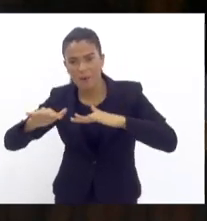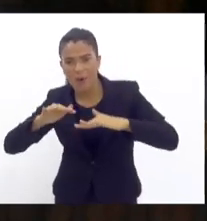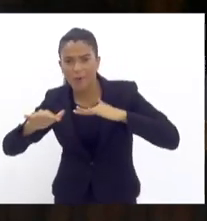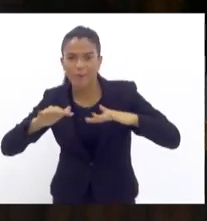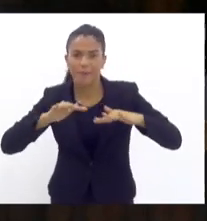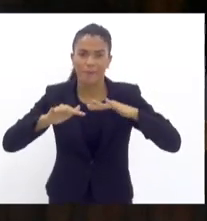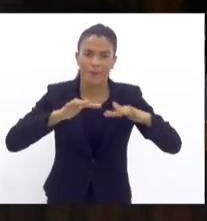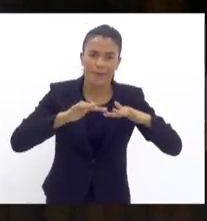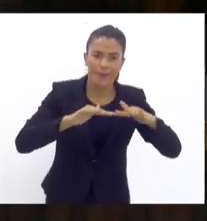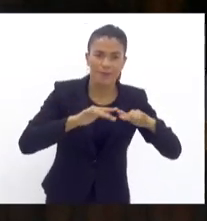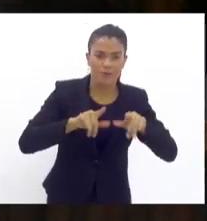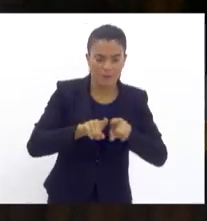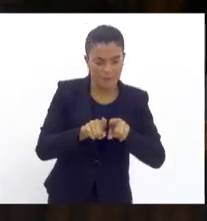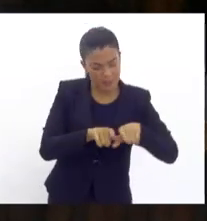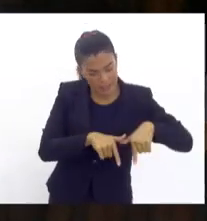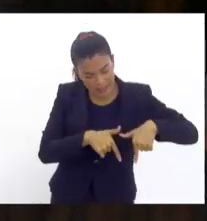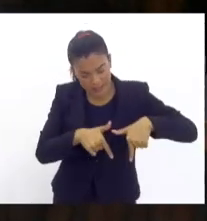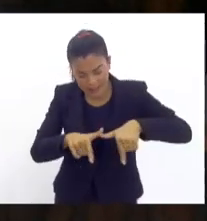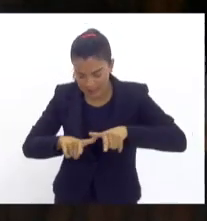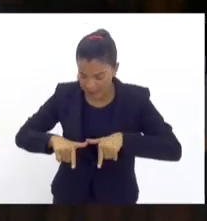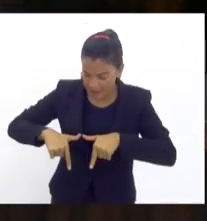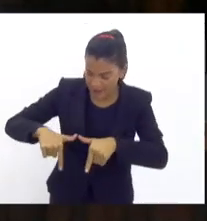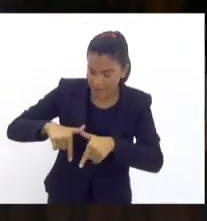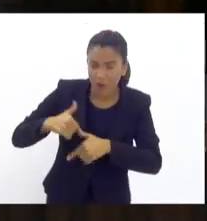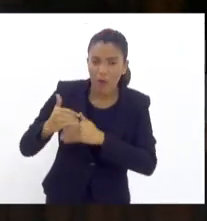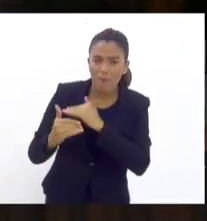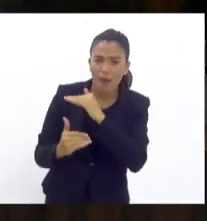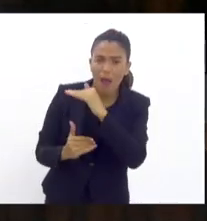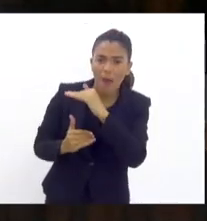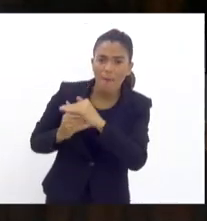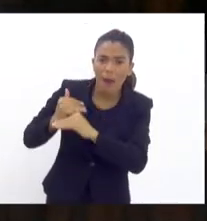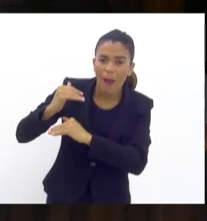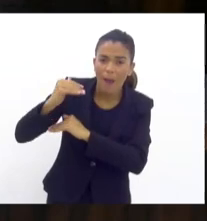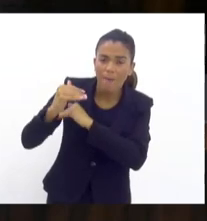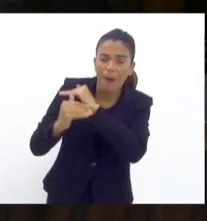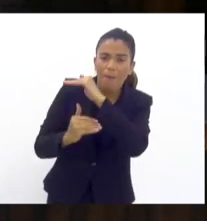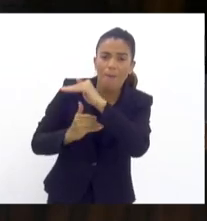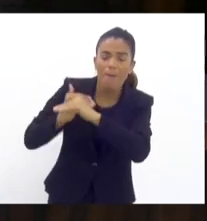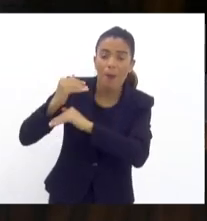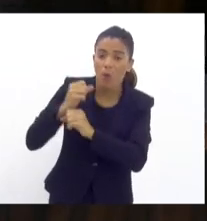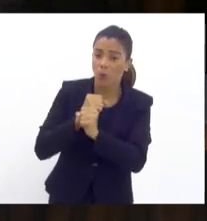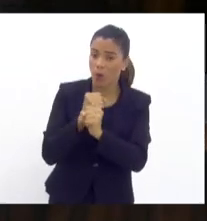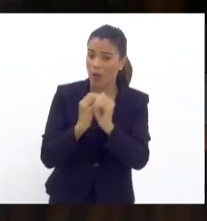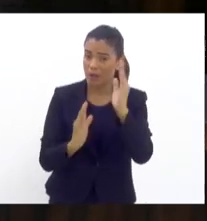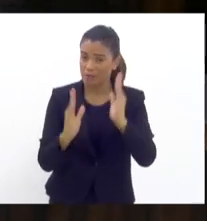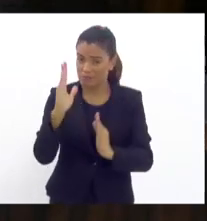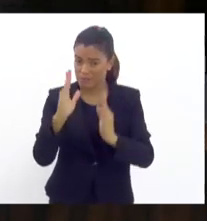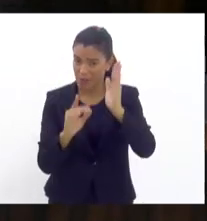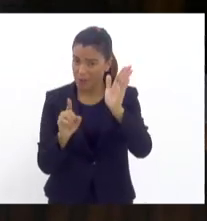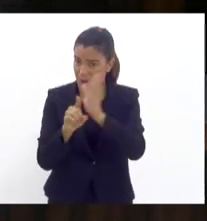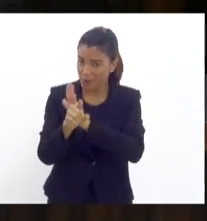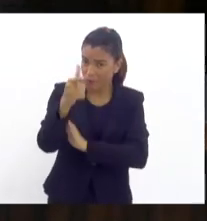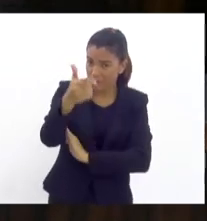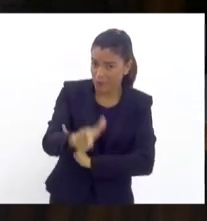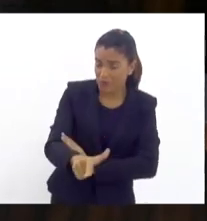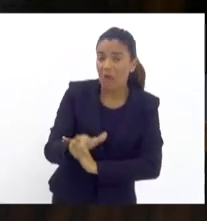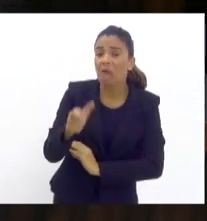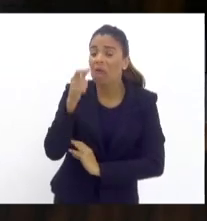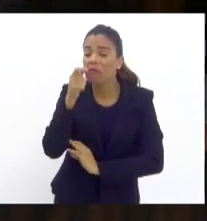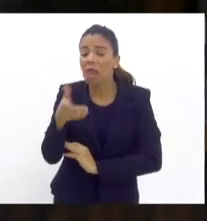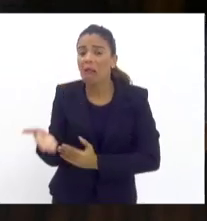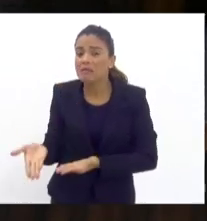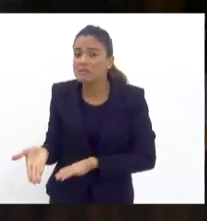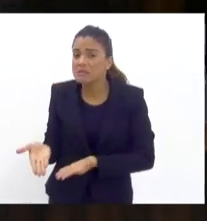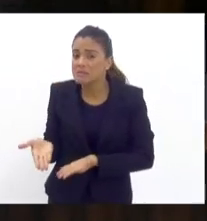várias iniciativas que foram sendo construídas ao longo do ano e repito a pergunta a quem interessa isso